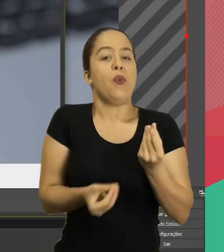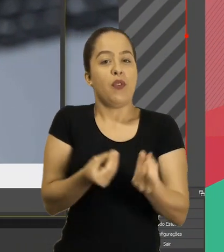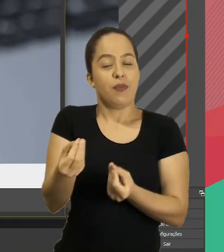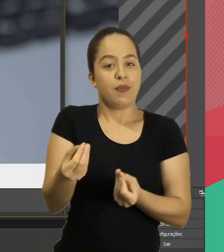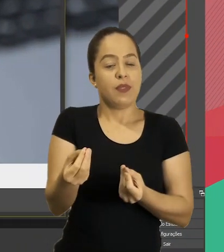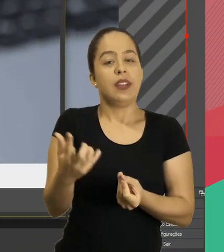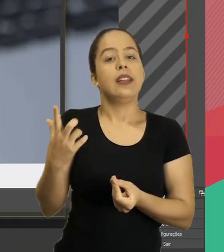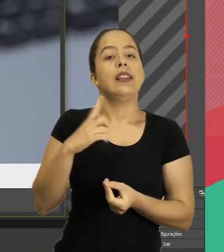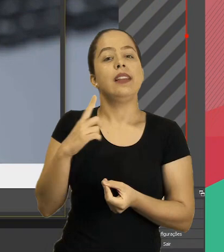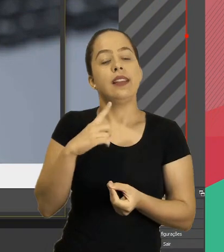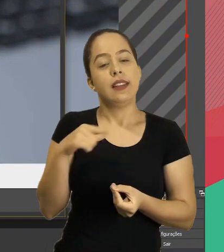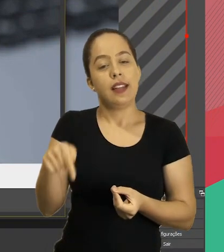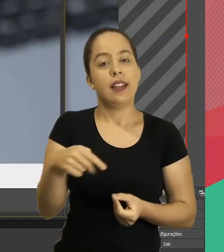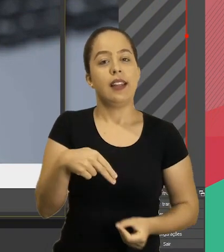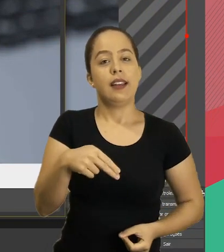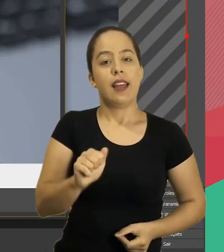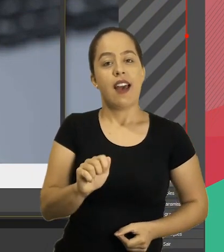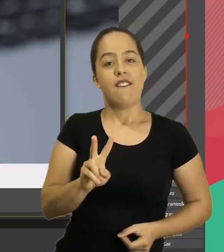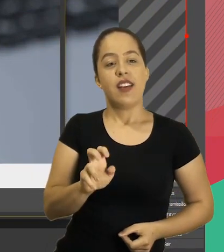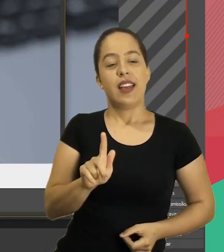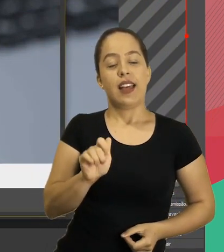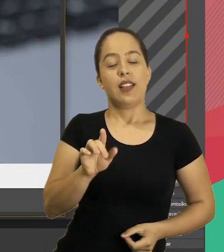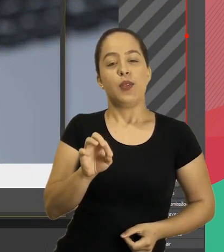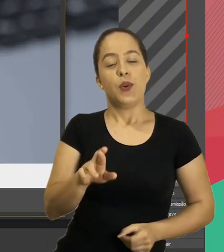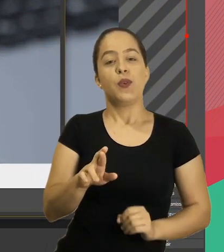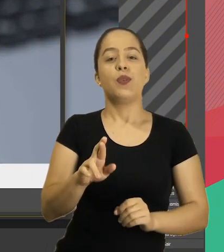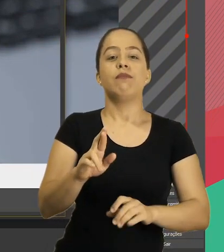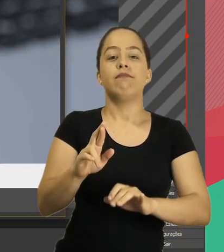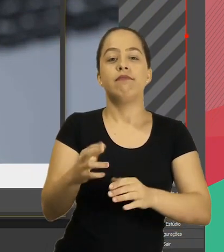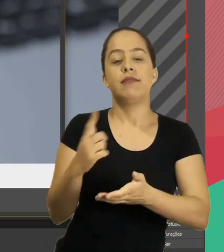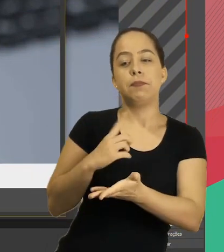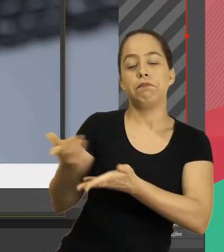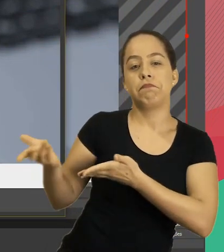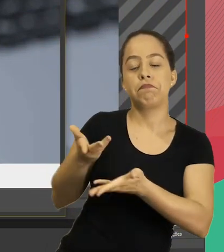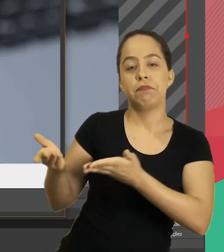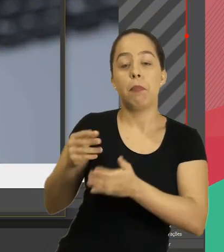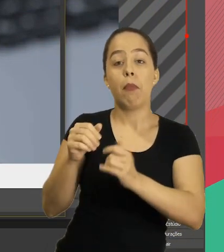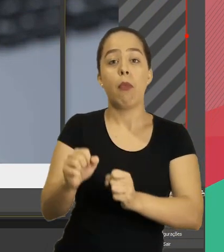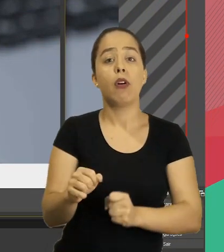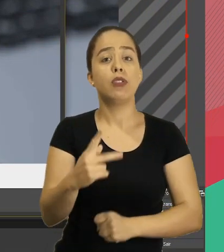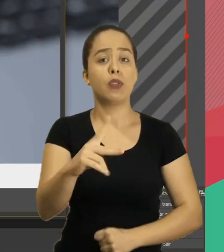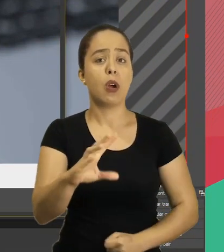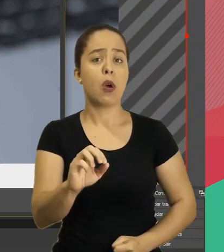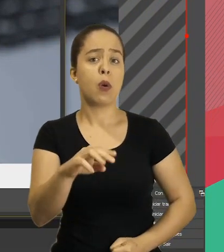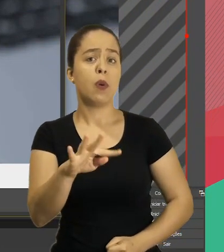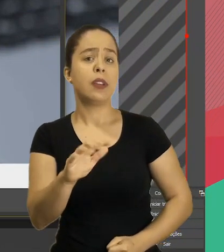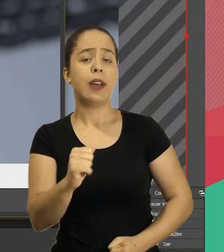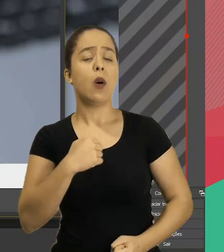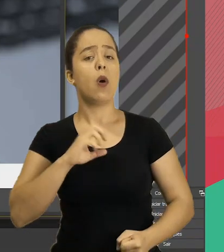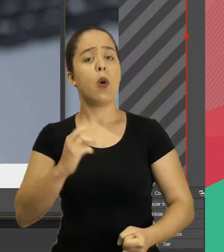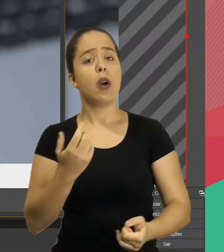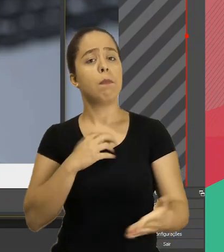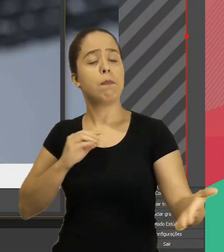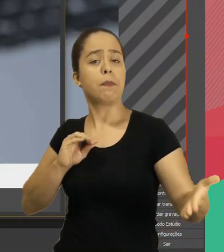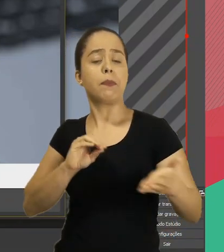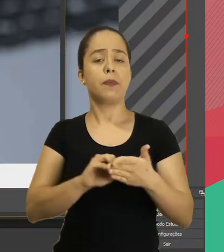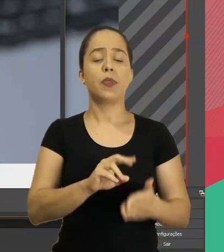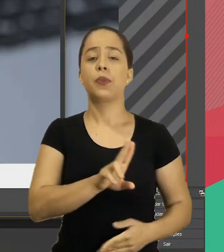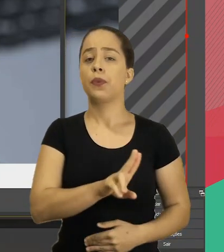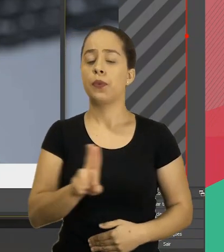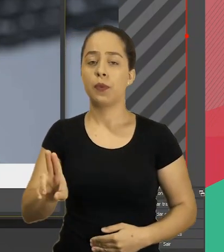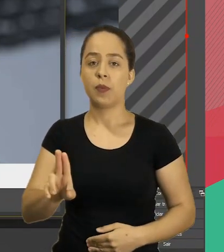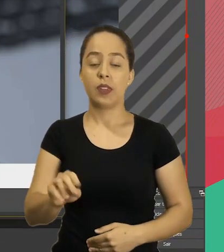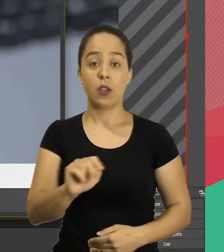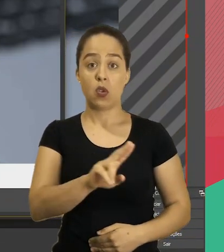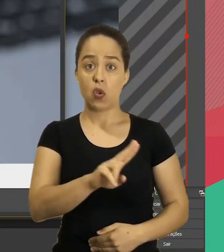essa janela aqui para eu interagir com o navegador. Eu posso entrar com a minha conta. Ou eu posso colocar